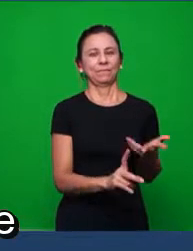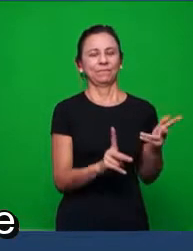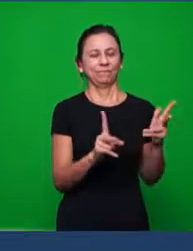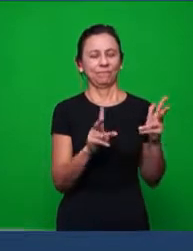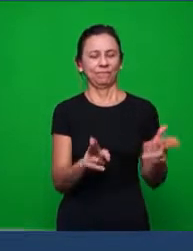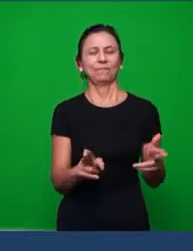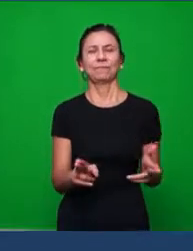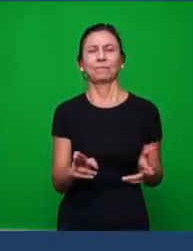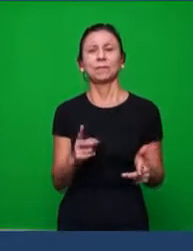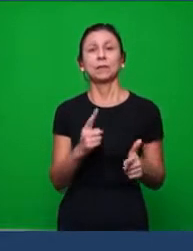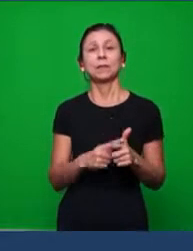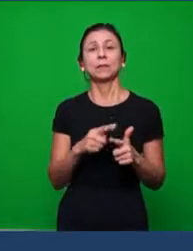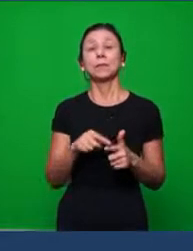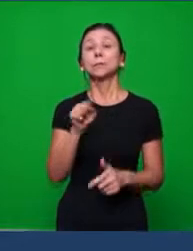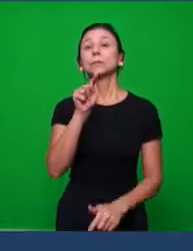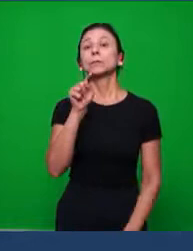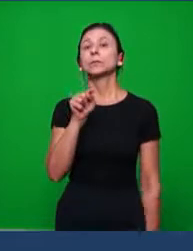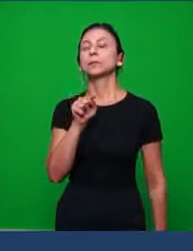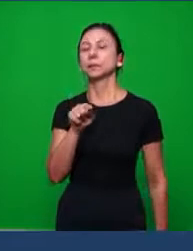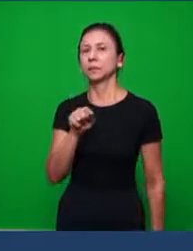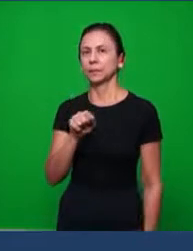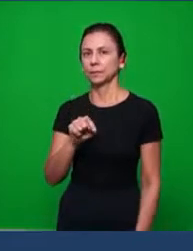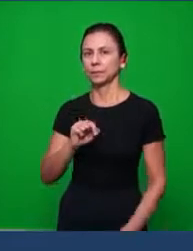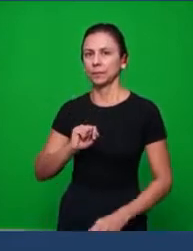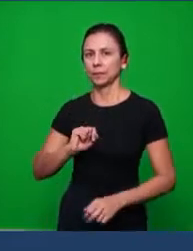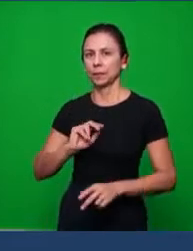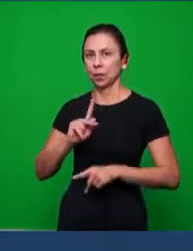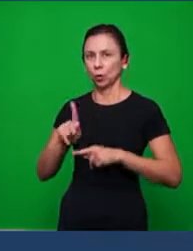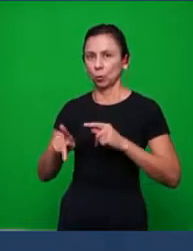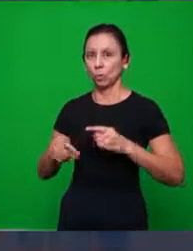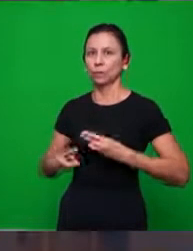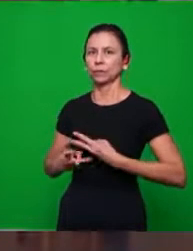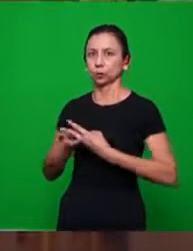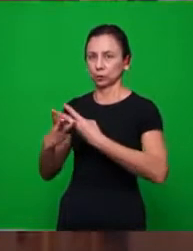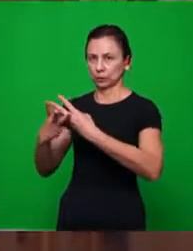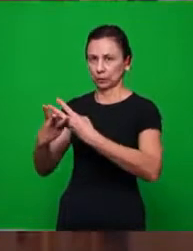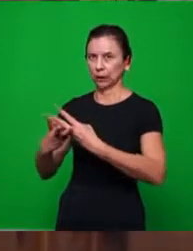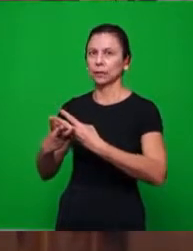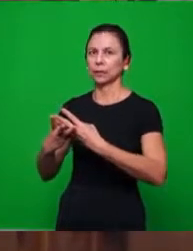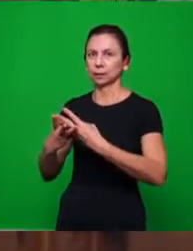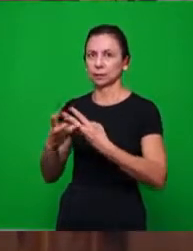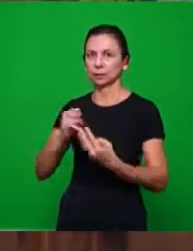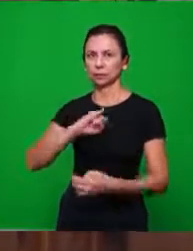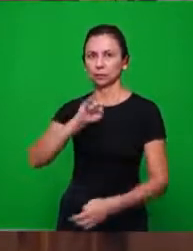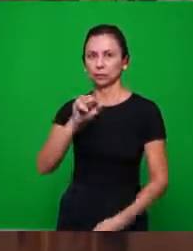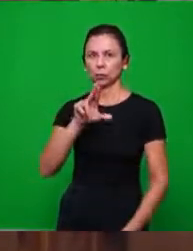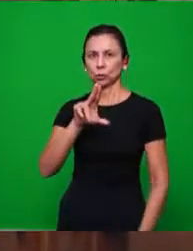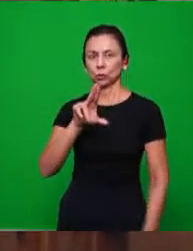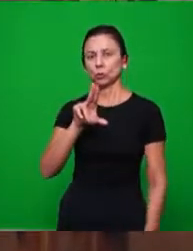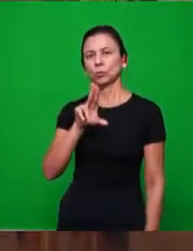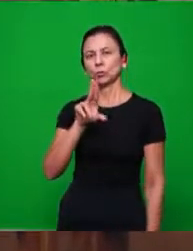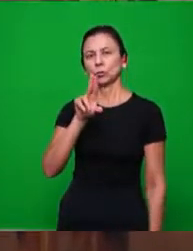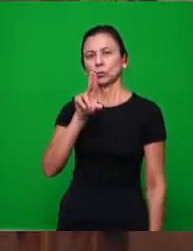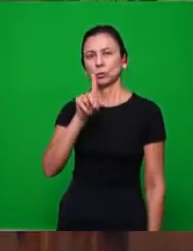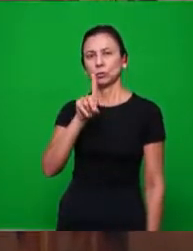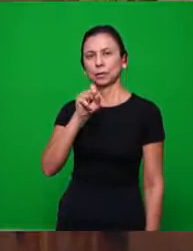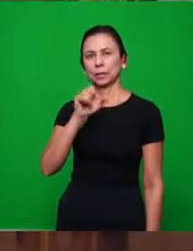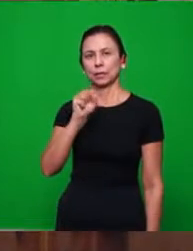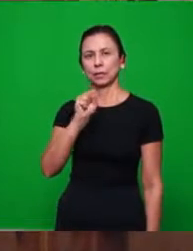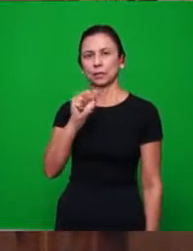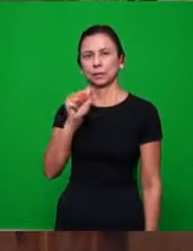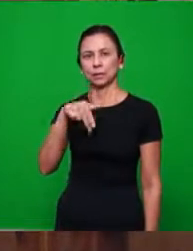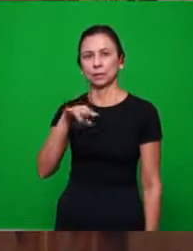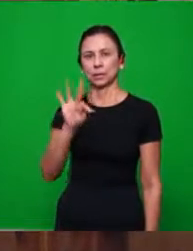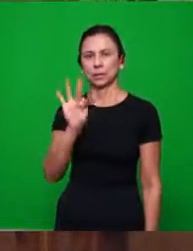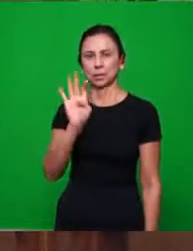Porque os judeus que haviam se convertido, que eram chamados judaizantes, que estavam na região da